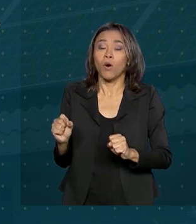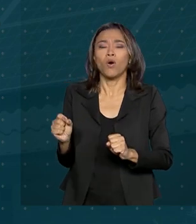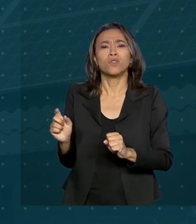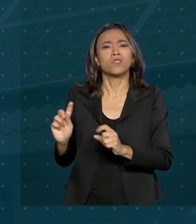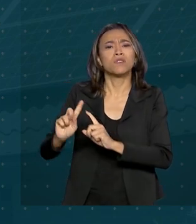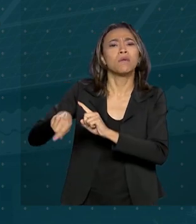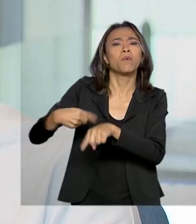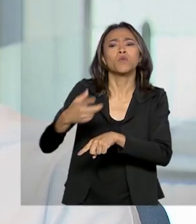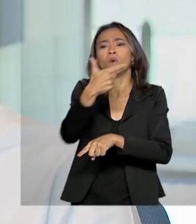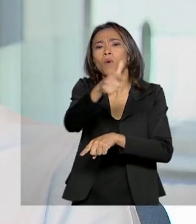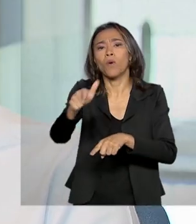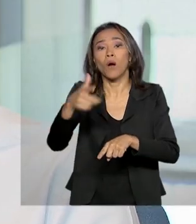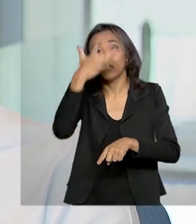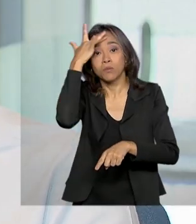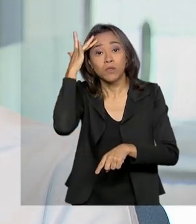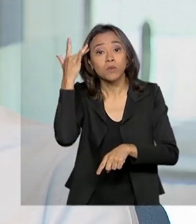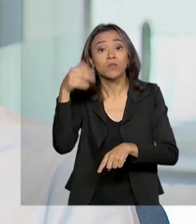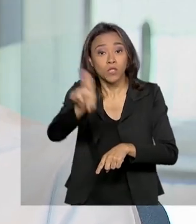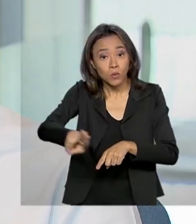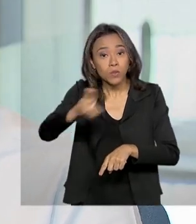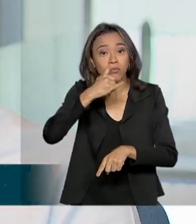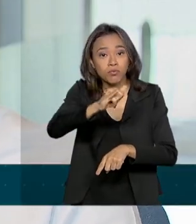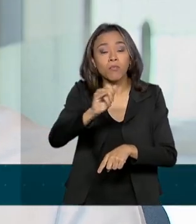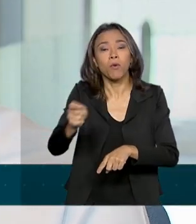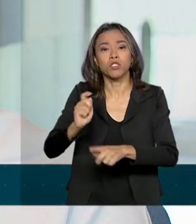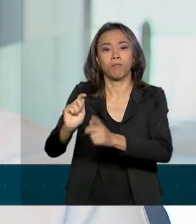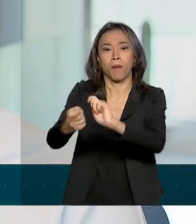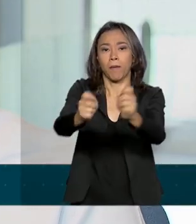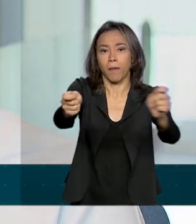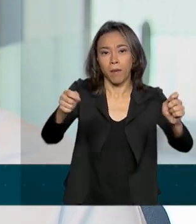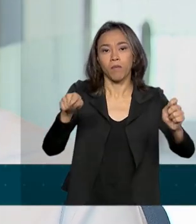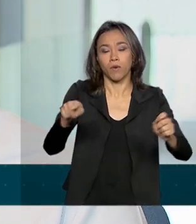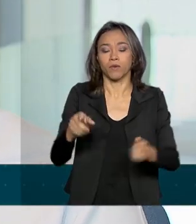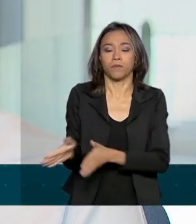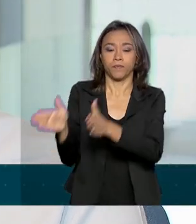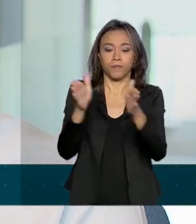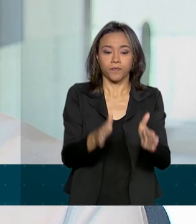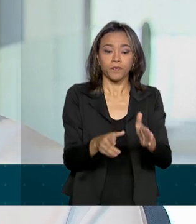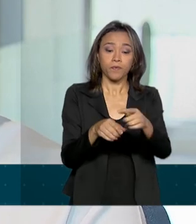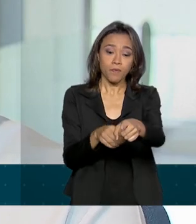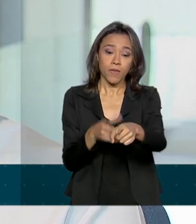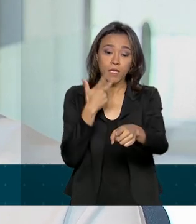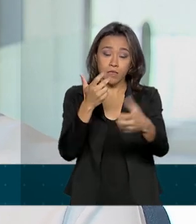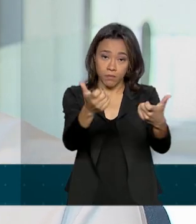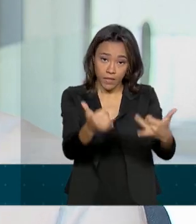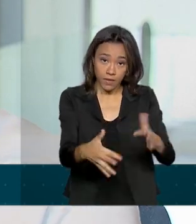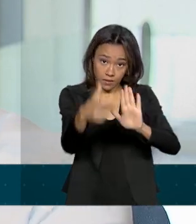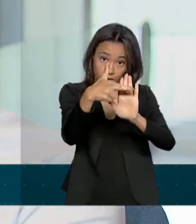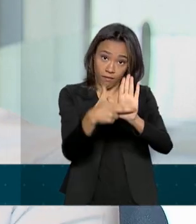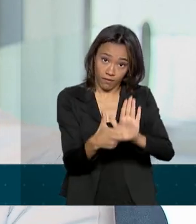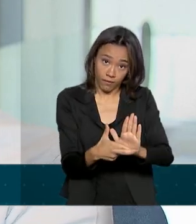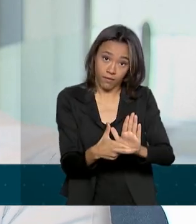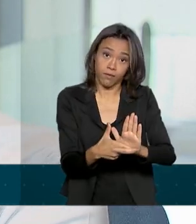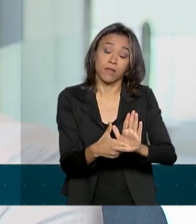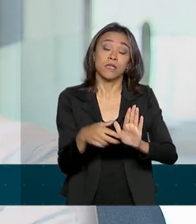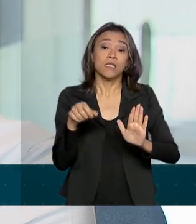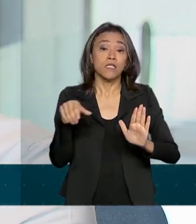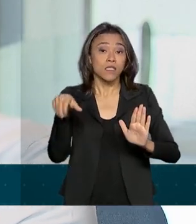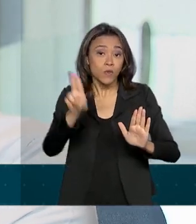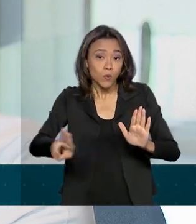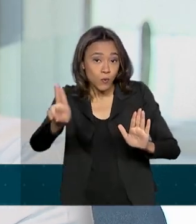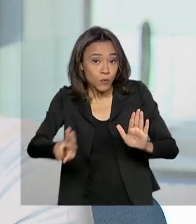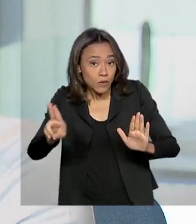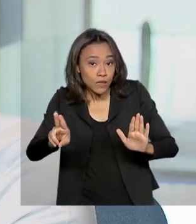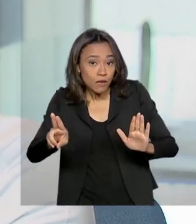demais consumidores. A regra vigente, ela diz que para cada 1 kWh que você gerar, você irá perceber